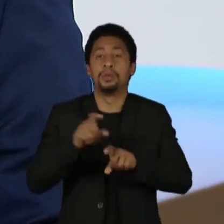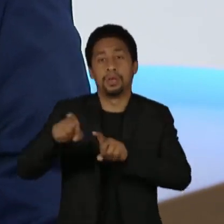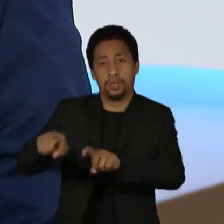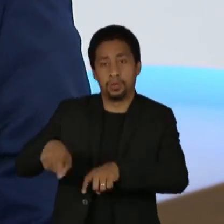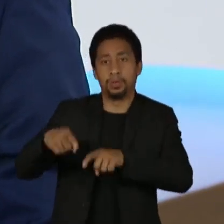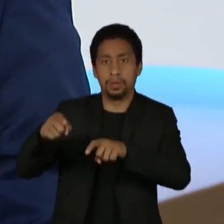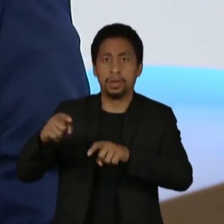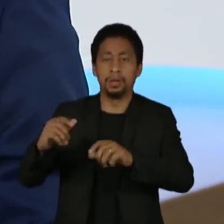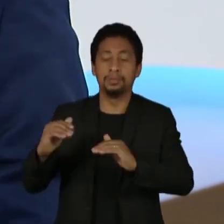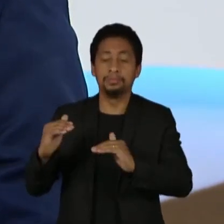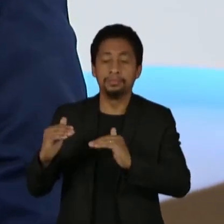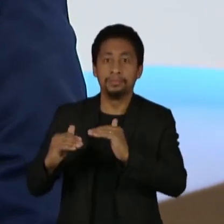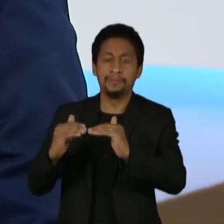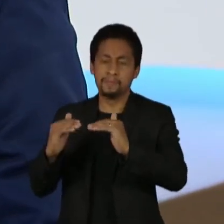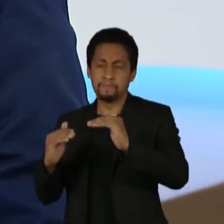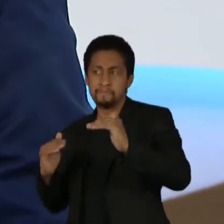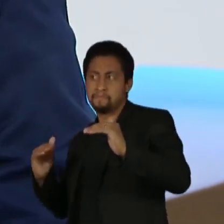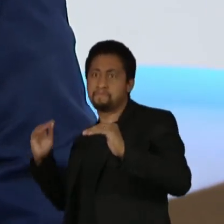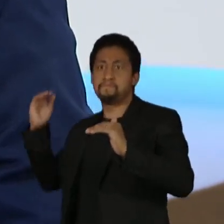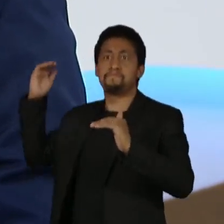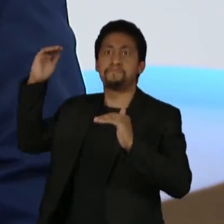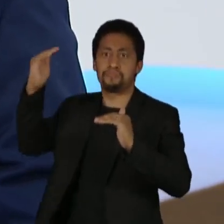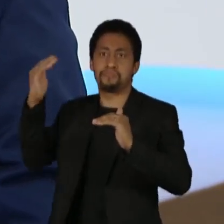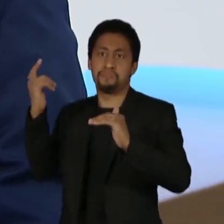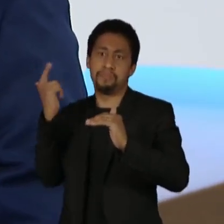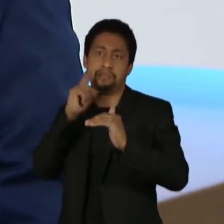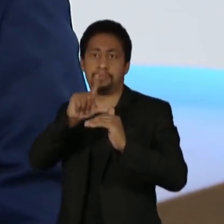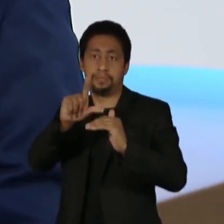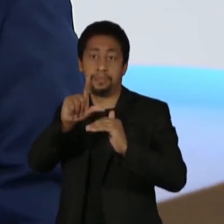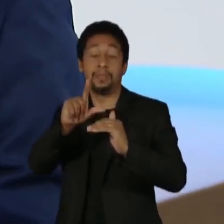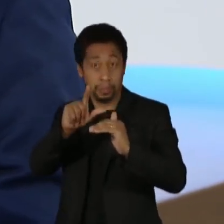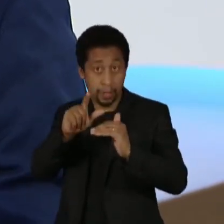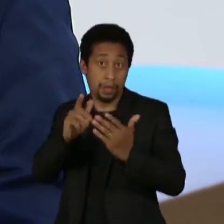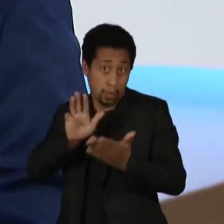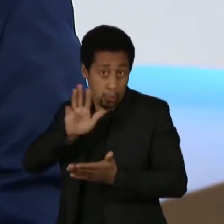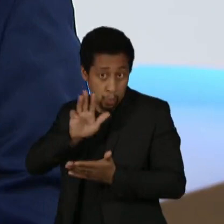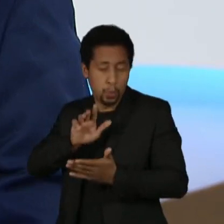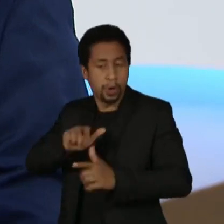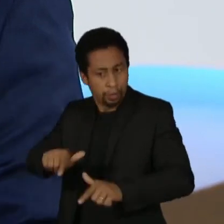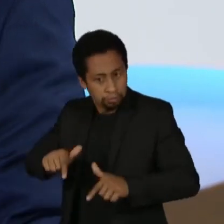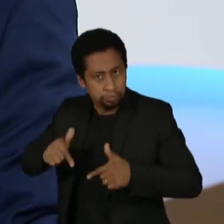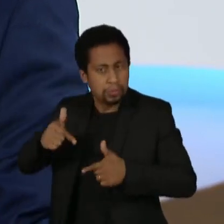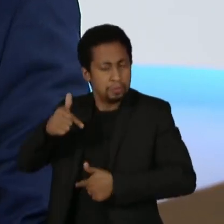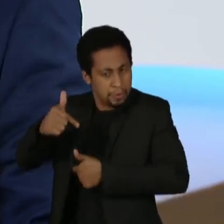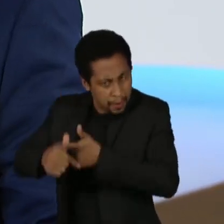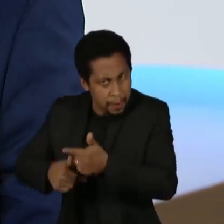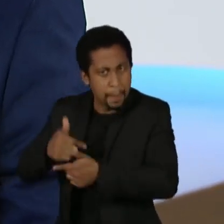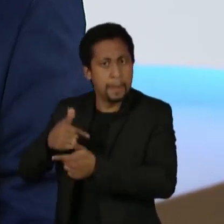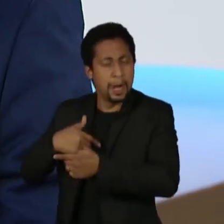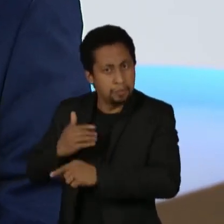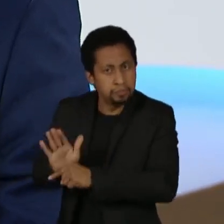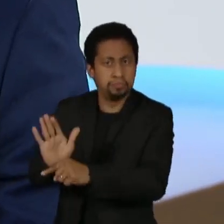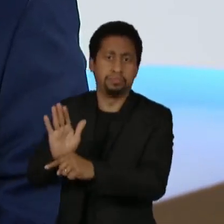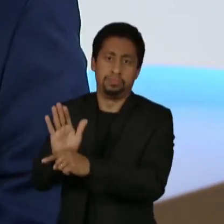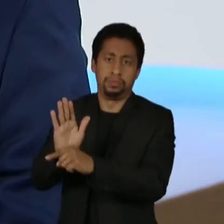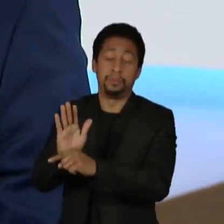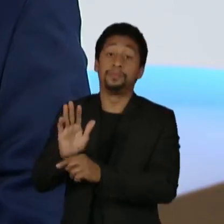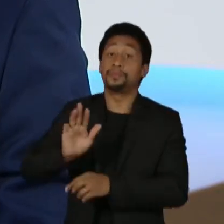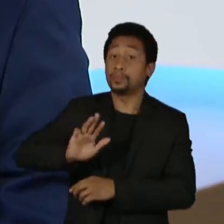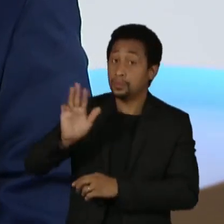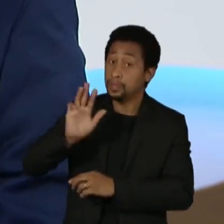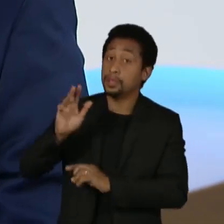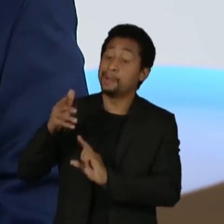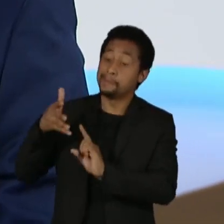patamar e foi para um outro muito maior, graças a essa persistência e dedicação do presidente Lula. Então, quando ele toma alguma frase